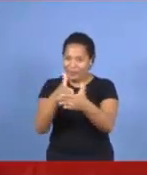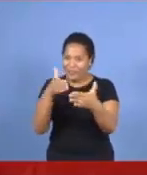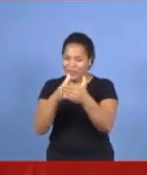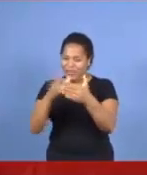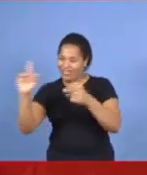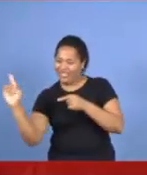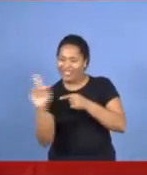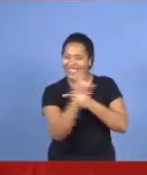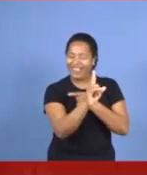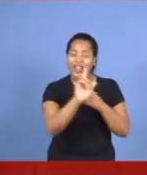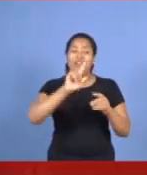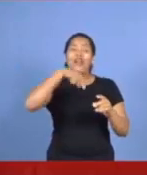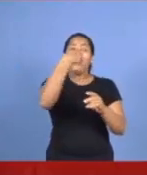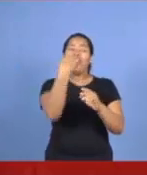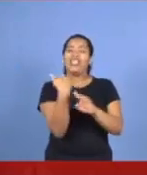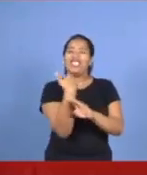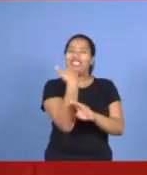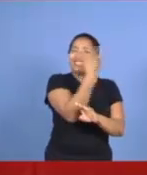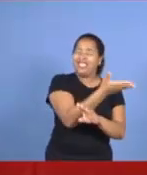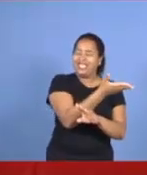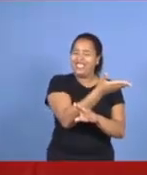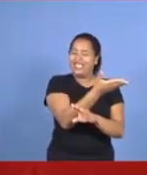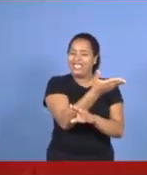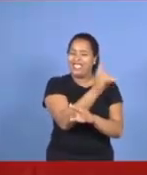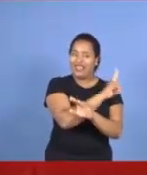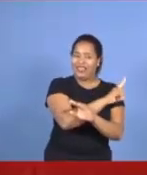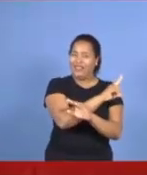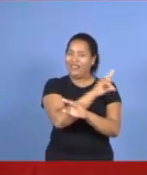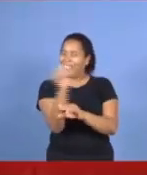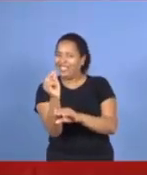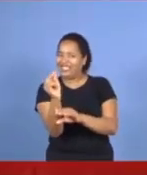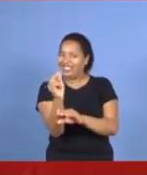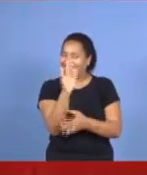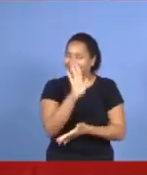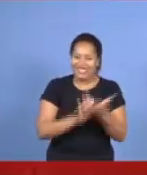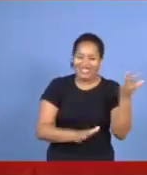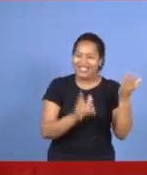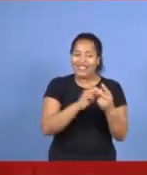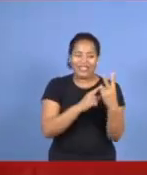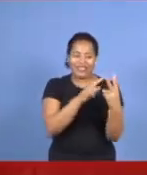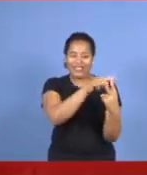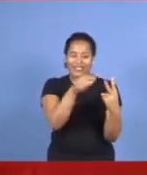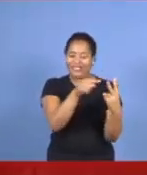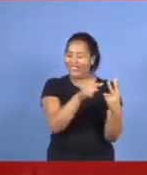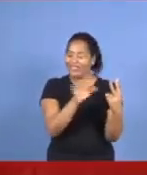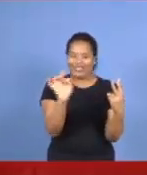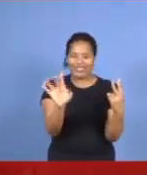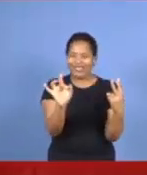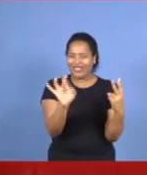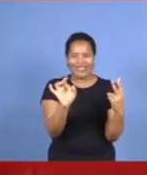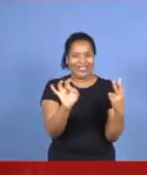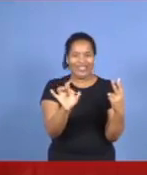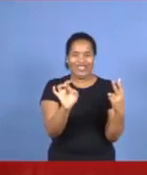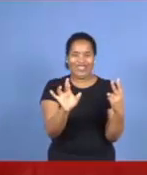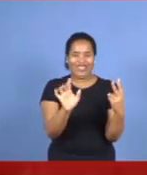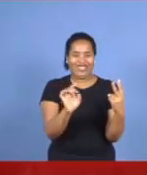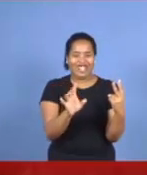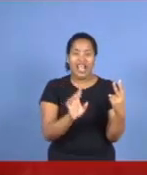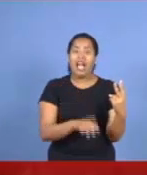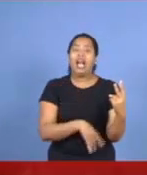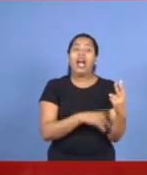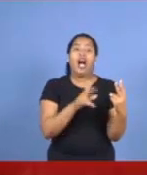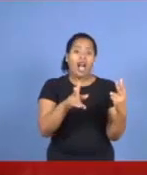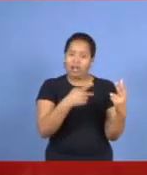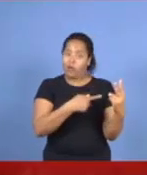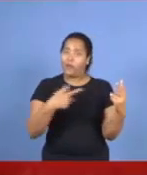E o outro, pelo lado de trás, para ninguém sair. Para ninguém sair. Fica só, o satélite, sozinho. São duas pessoas. E o pastor está